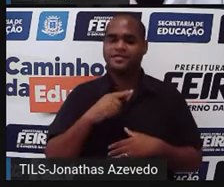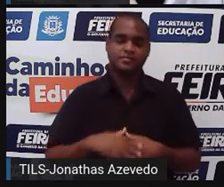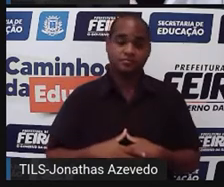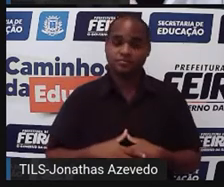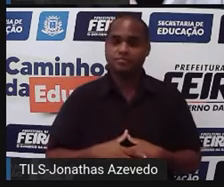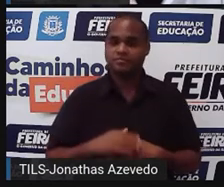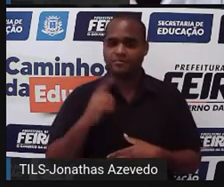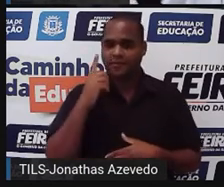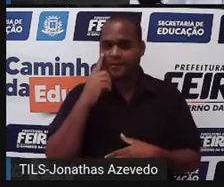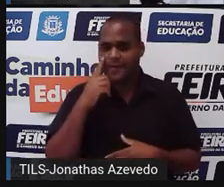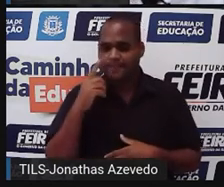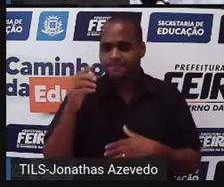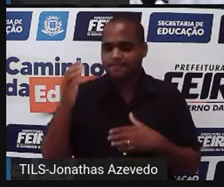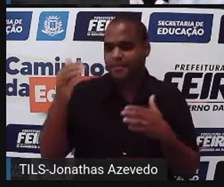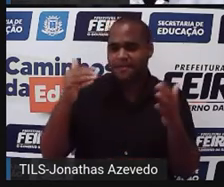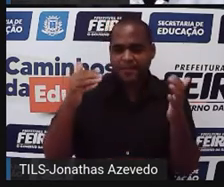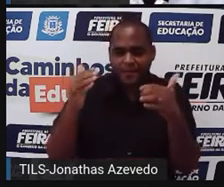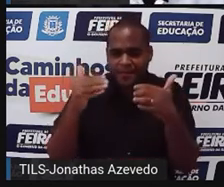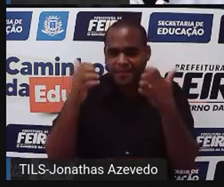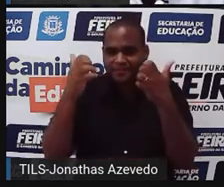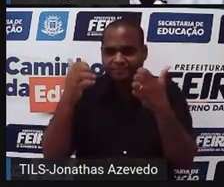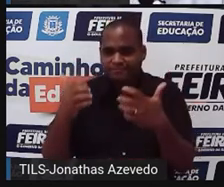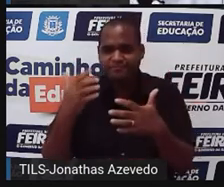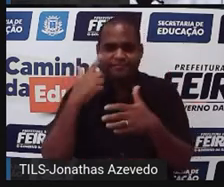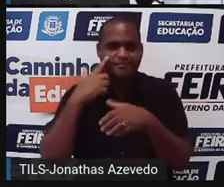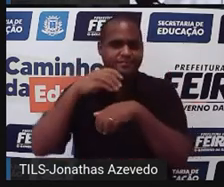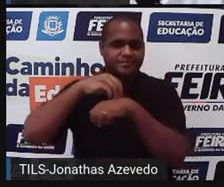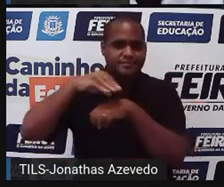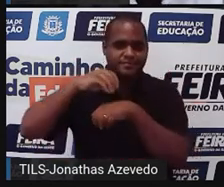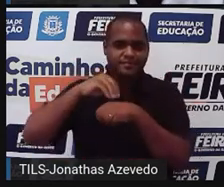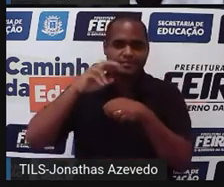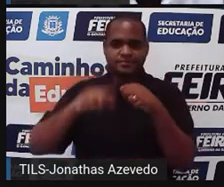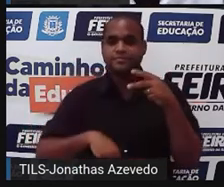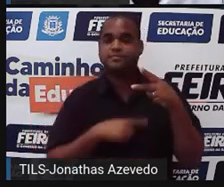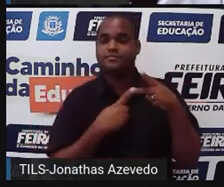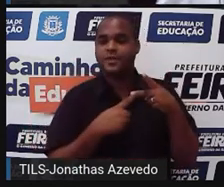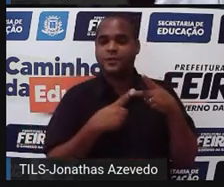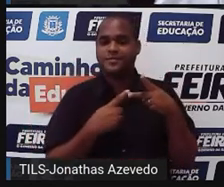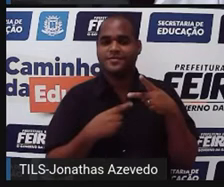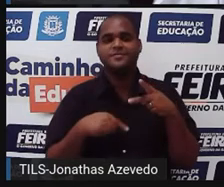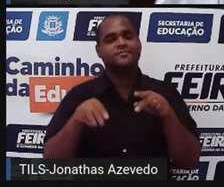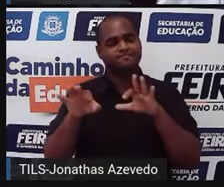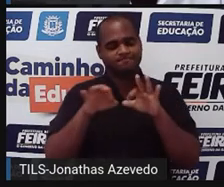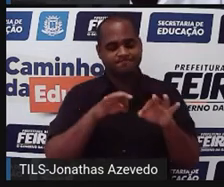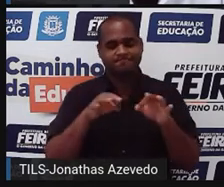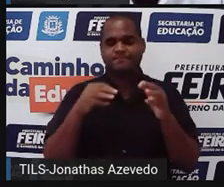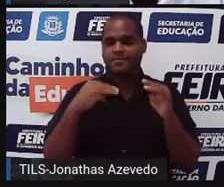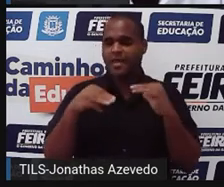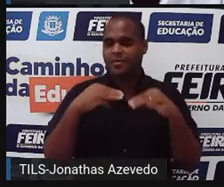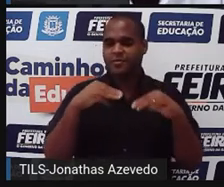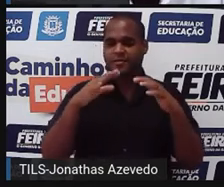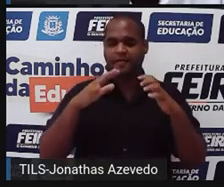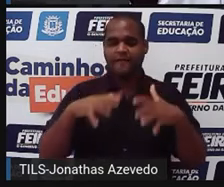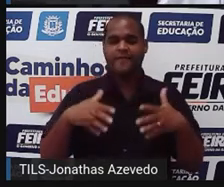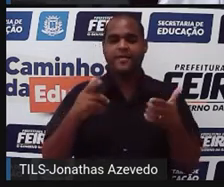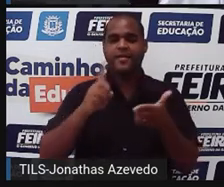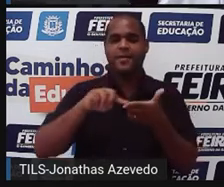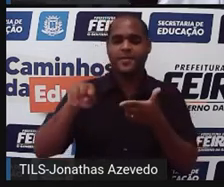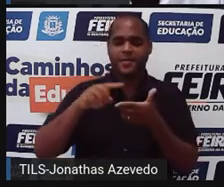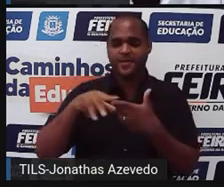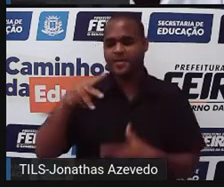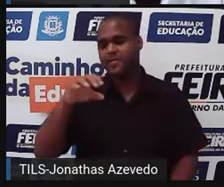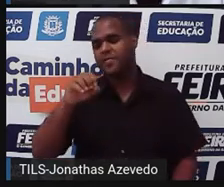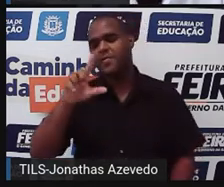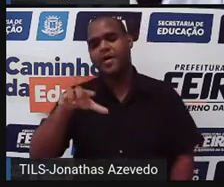gente pega isso e leva para o segundo passo do método de resolução de problemas de polia, tá